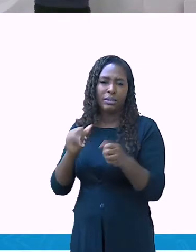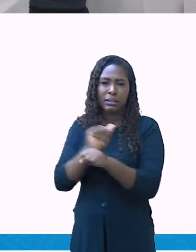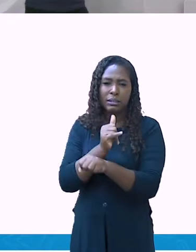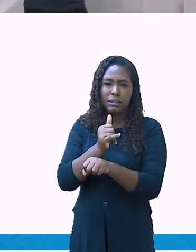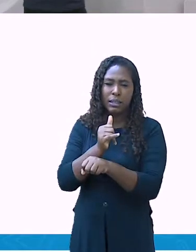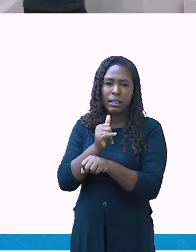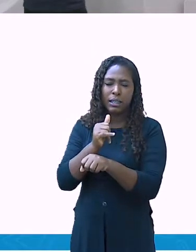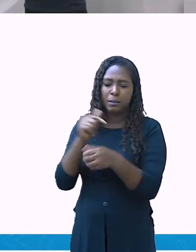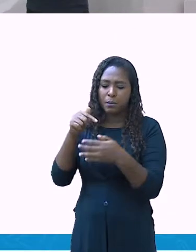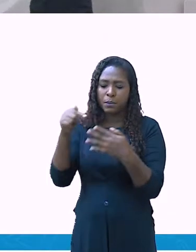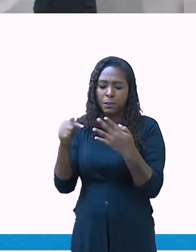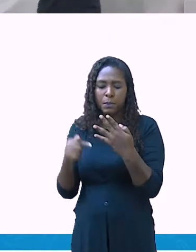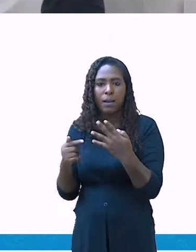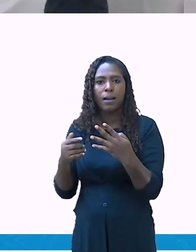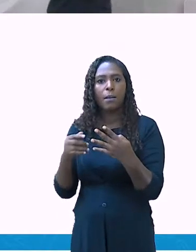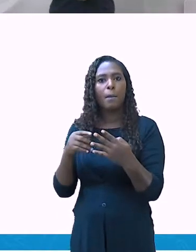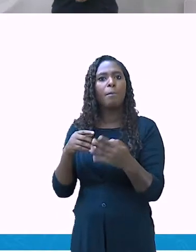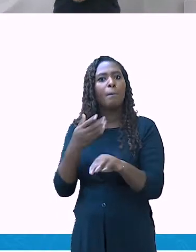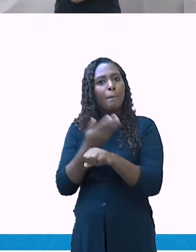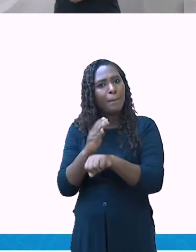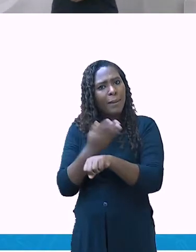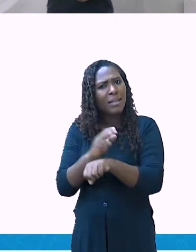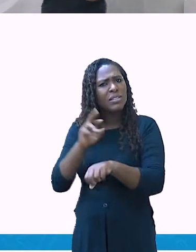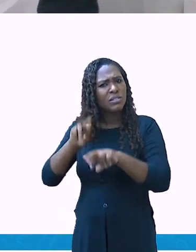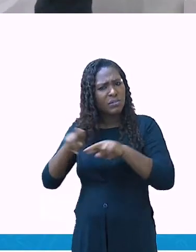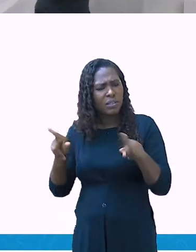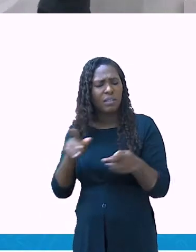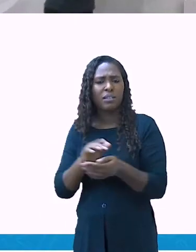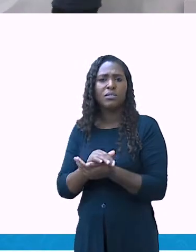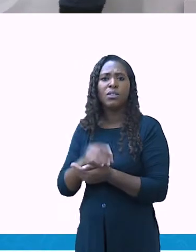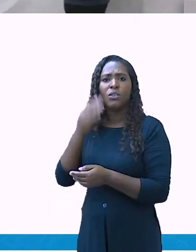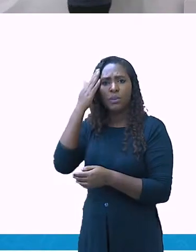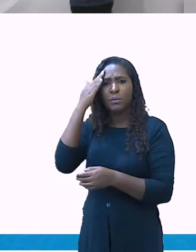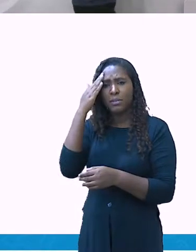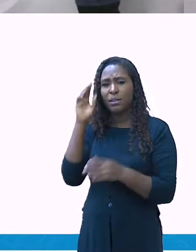Mais à frente, vamos saber o significado de cada uma delas.